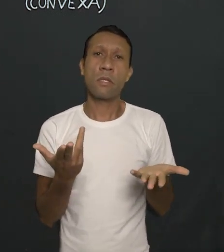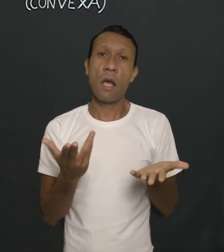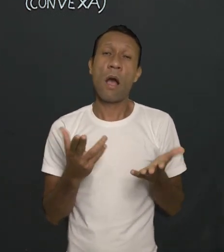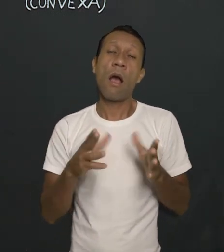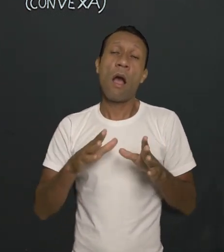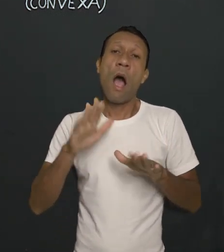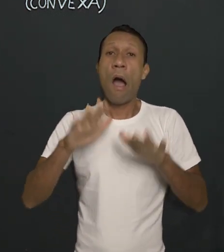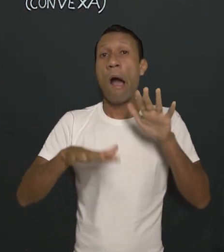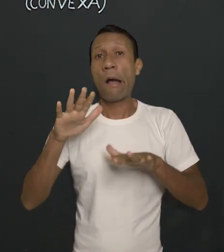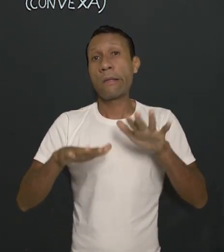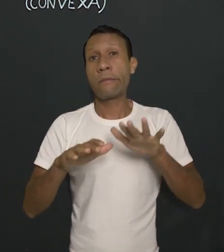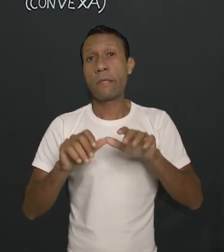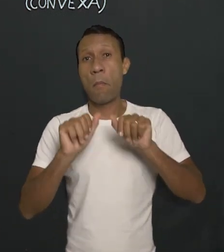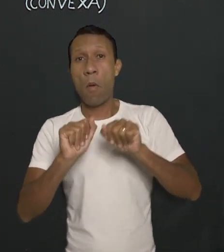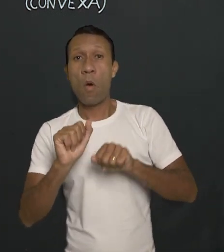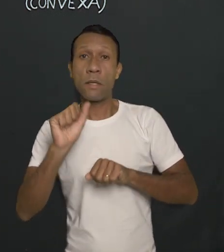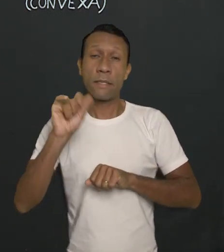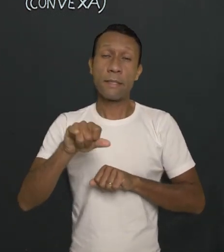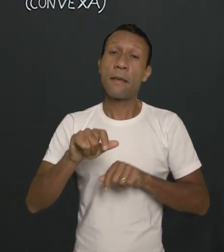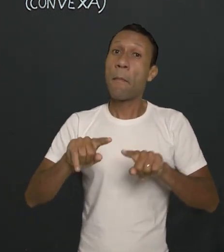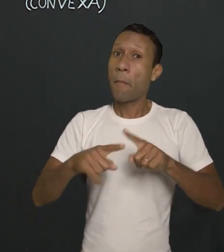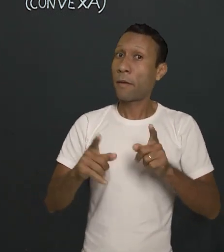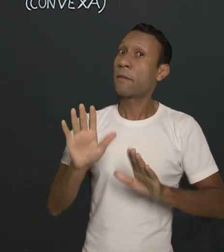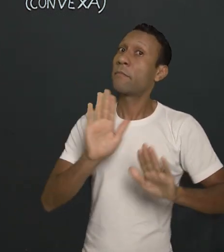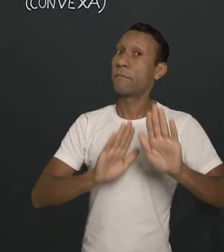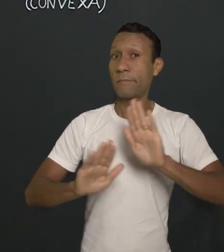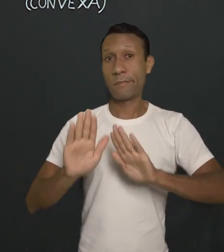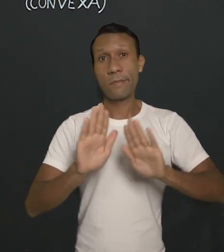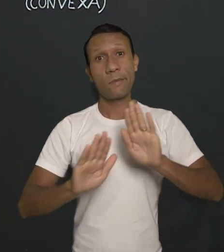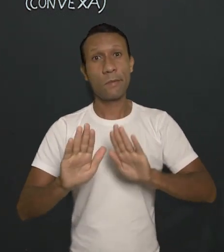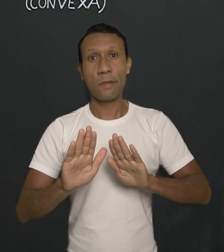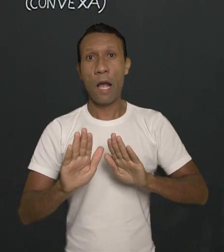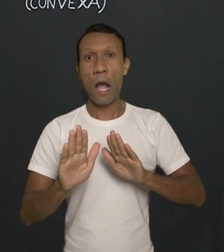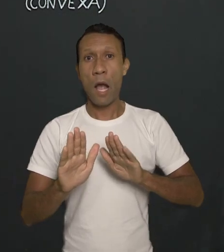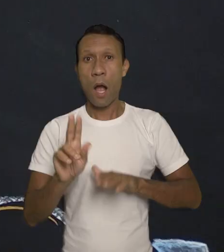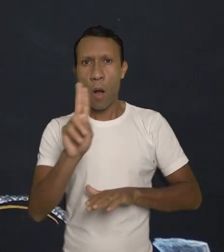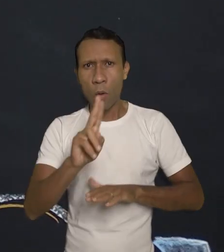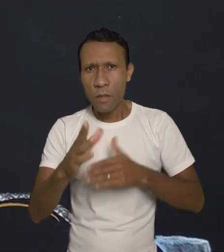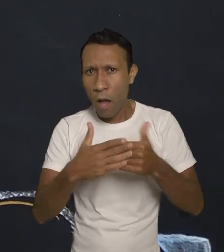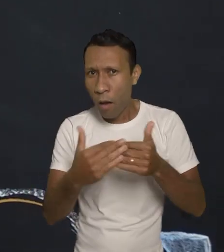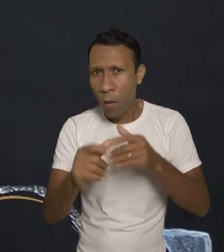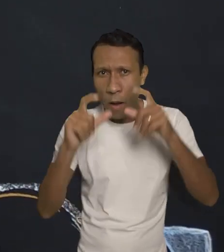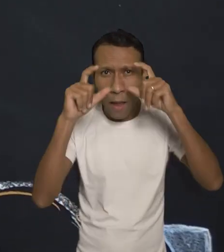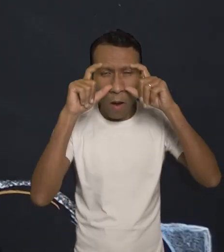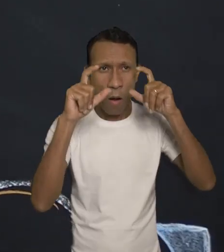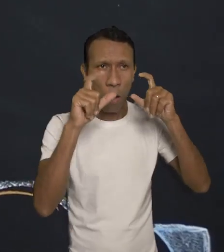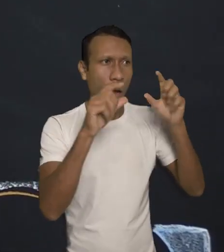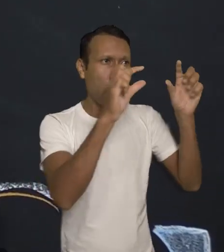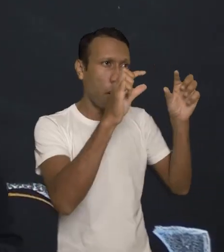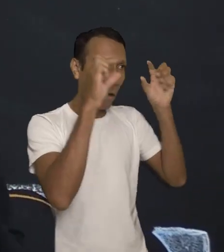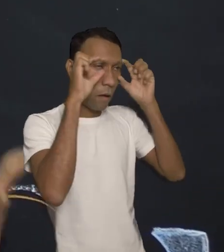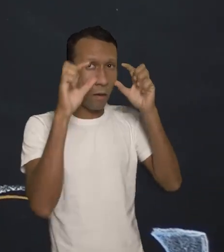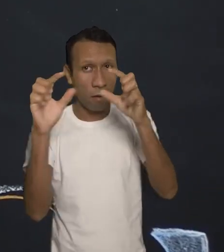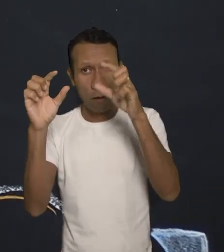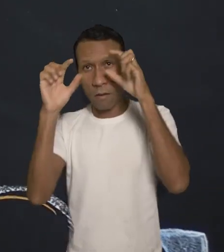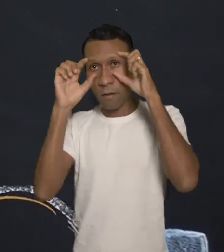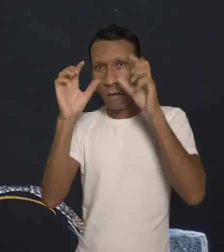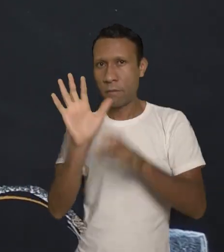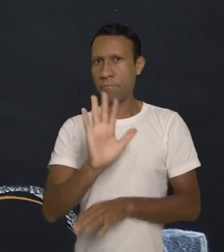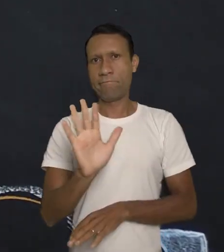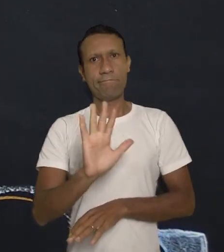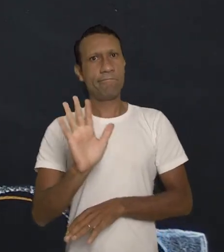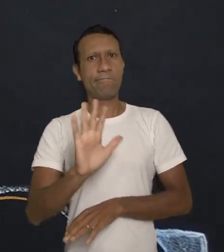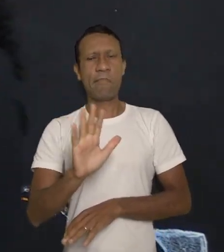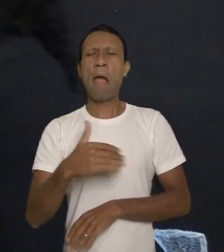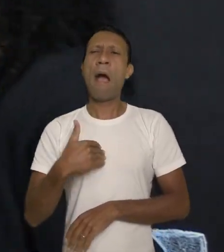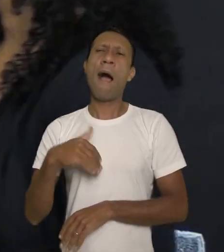dependendo do grau. E que você precisa ter muito cuidado. Você não vai usar qualquer óculos, óculos de outras pessoas, qualquer lente.